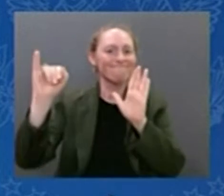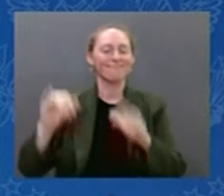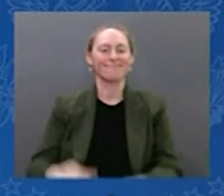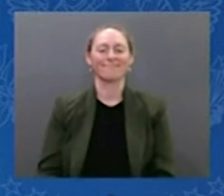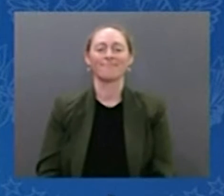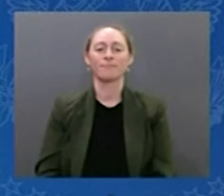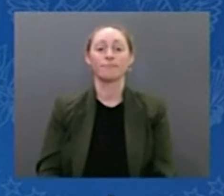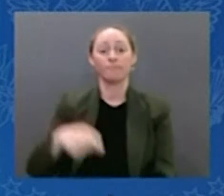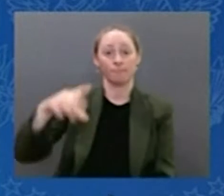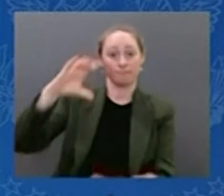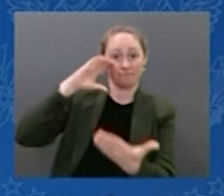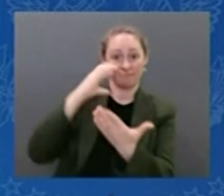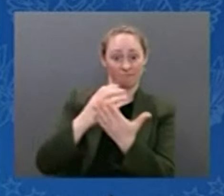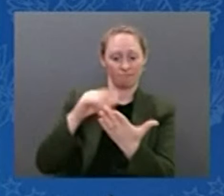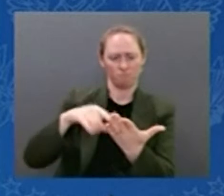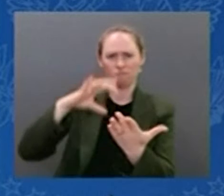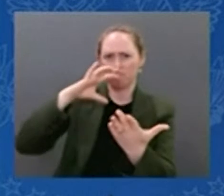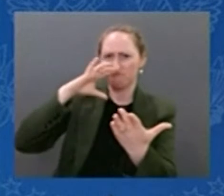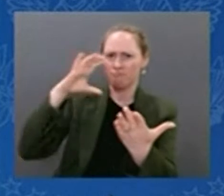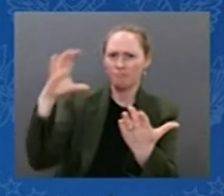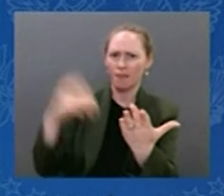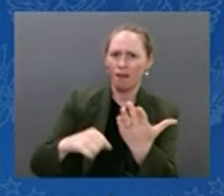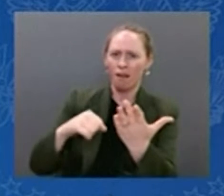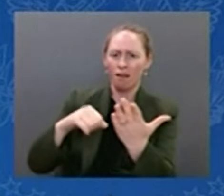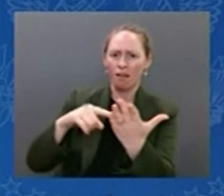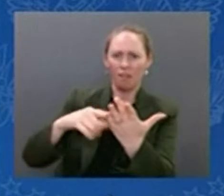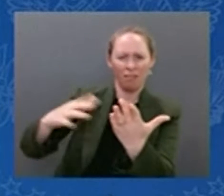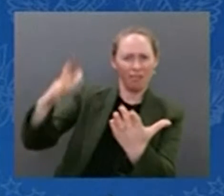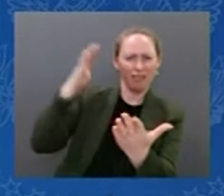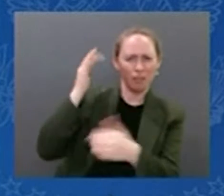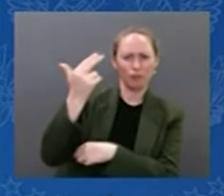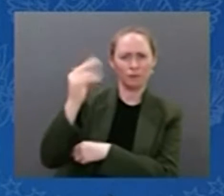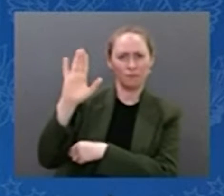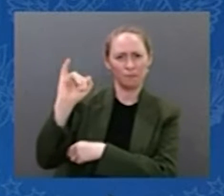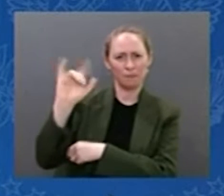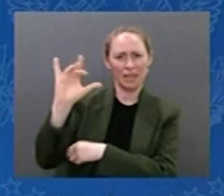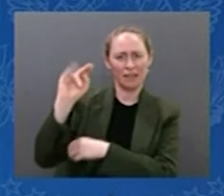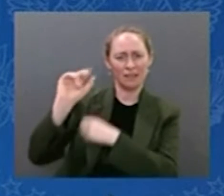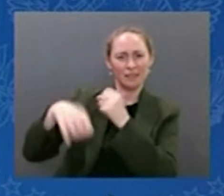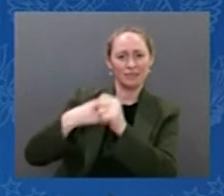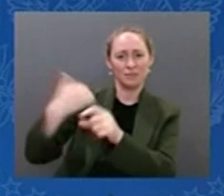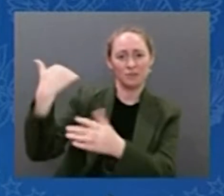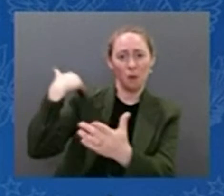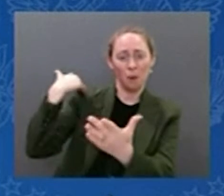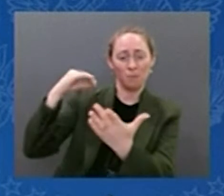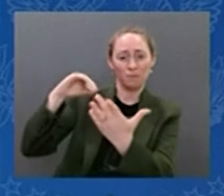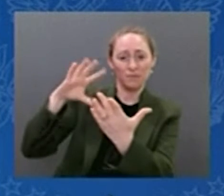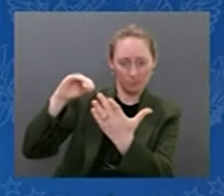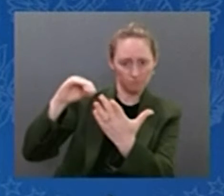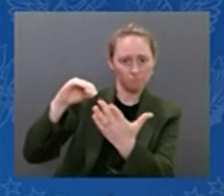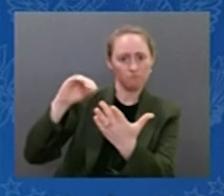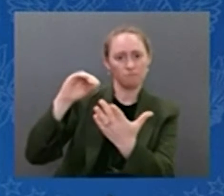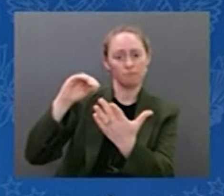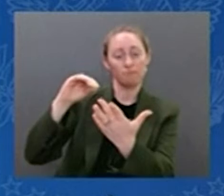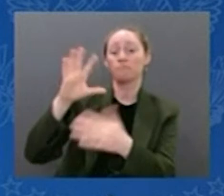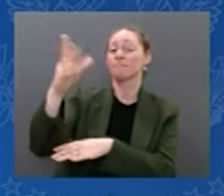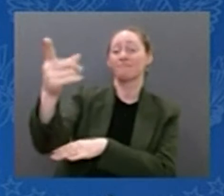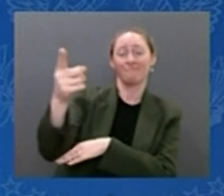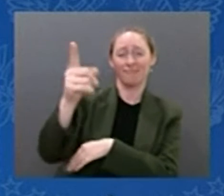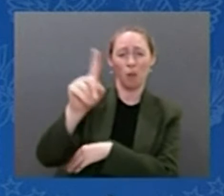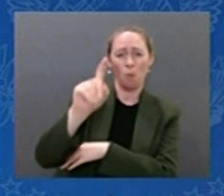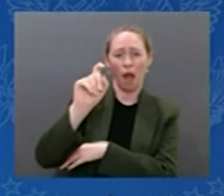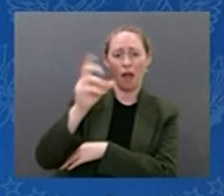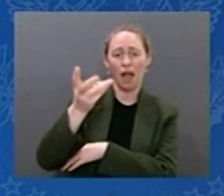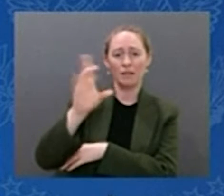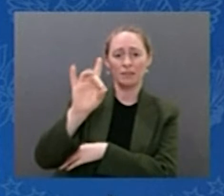A luz viaja a 186 mil milhas por segundo, e essa luz que vocês estão vendo em uma dessas pequenas manchas tem viajado por mais de 13